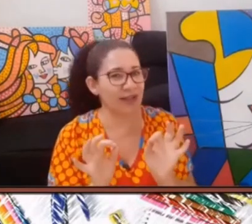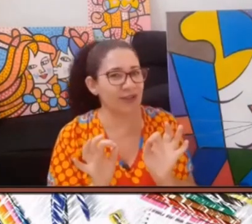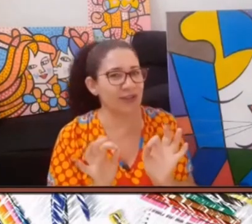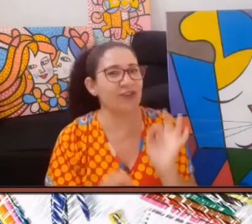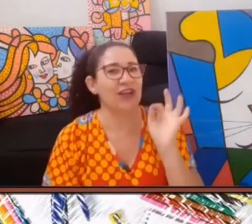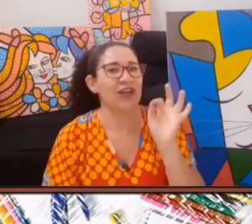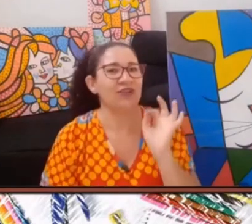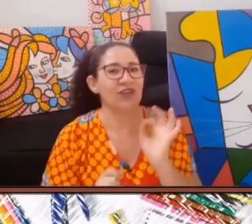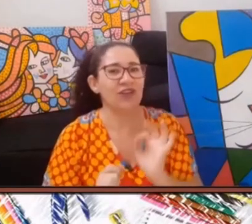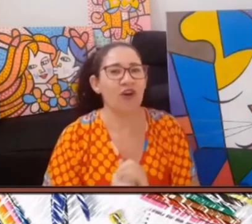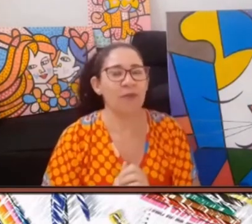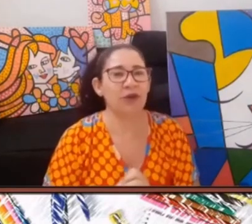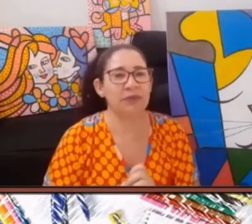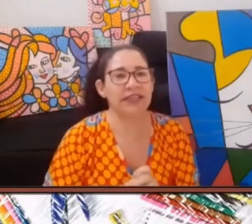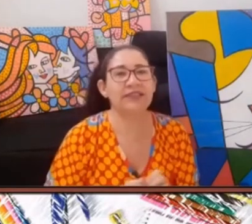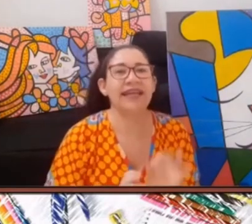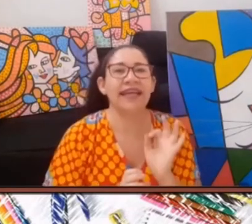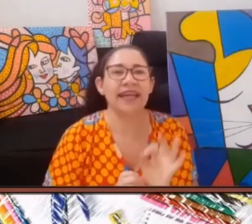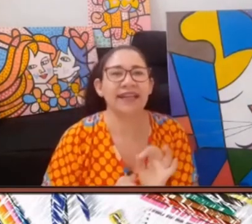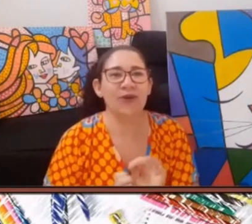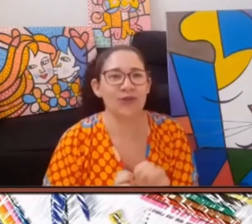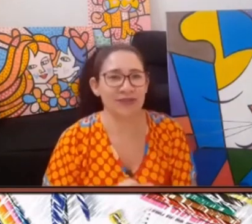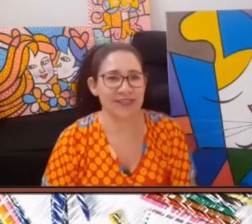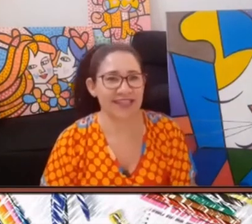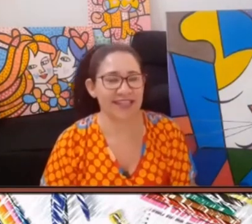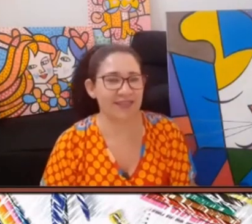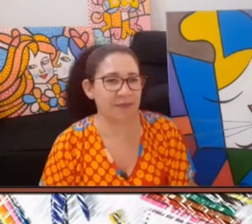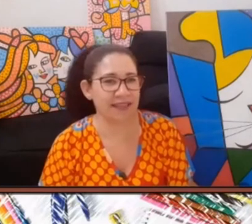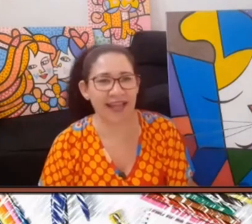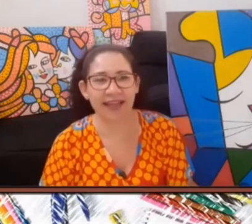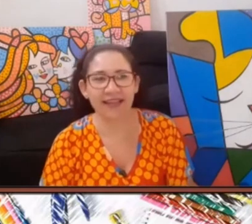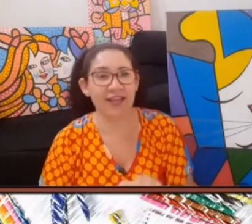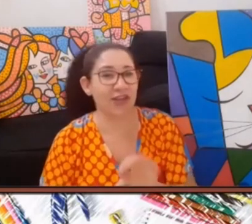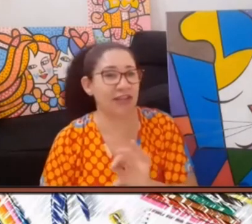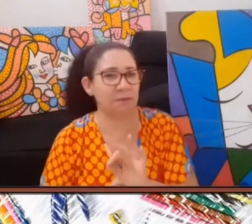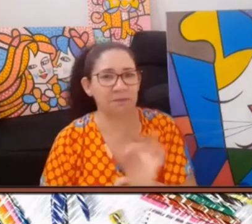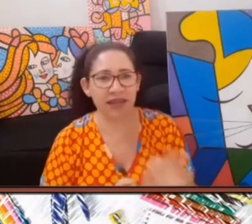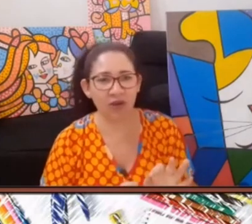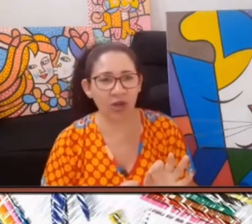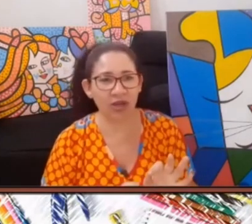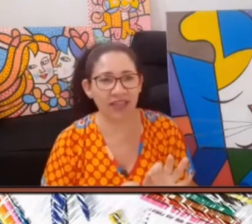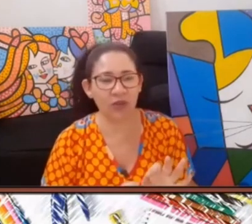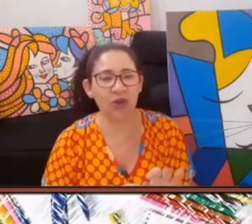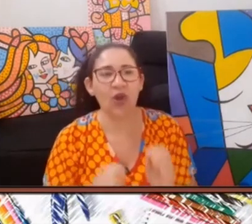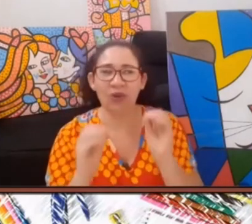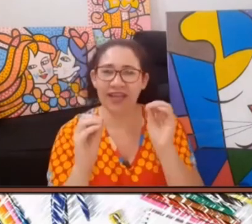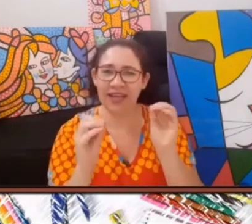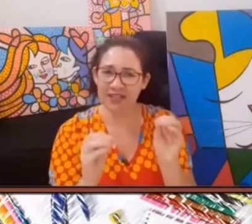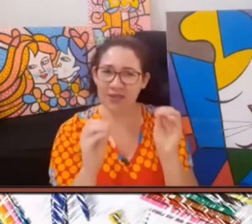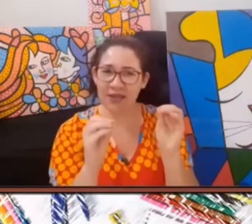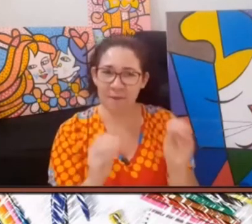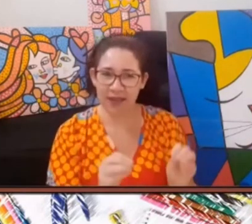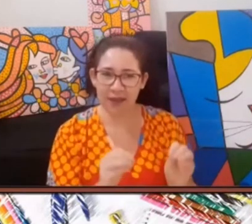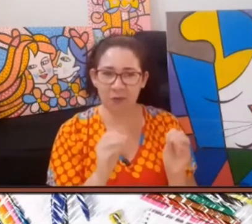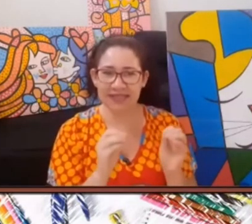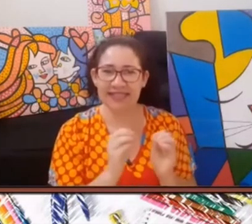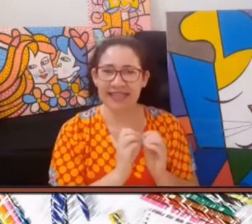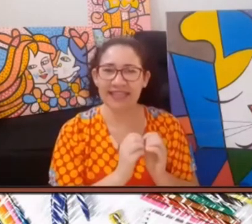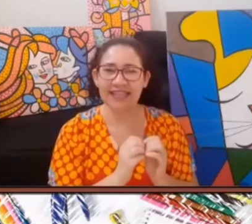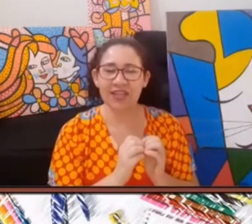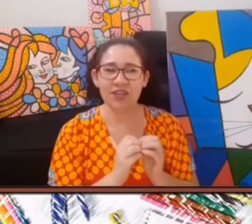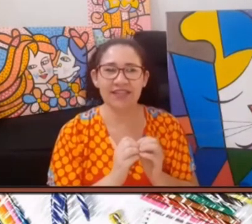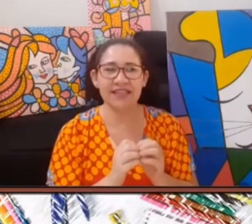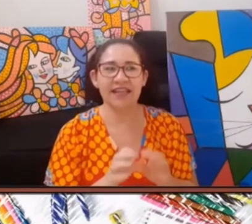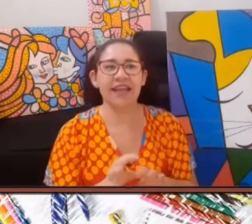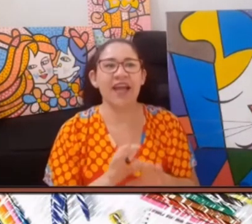desenhar um gatinho, no estilo Romero Brito, e cada um de vocês vai pintar e deixar ele bem colorido, porque isso também é uma